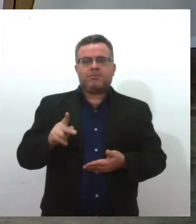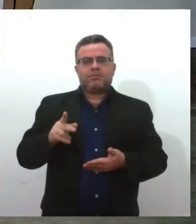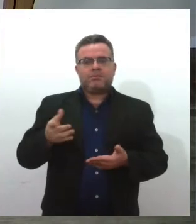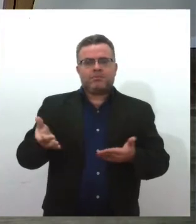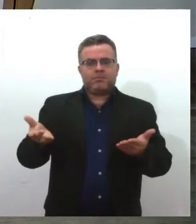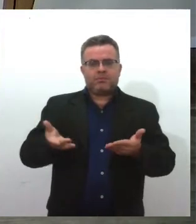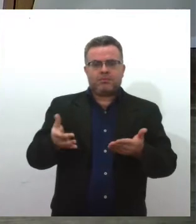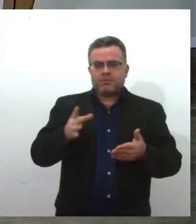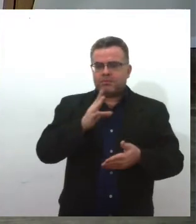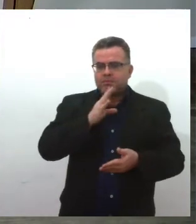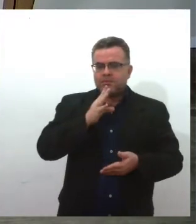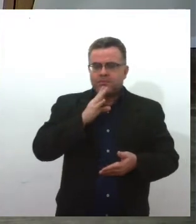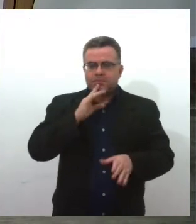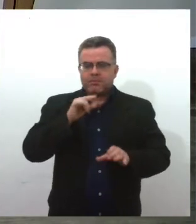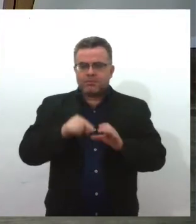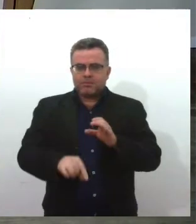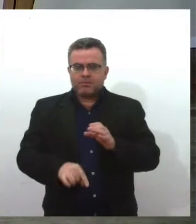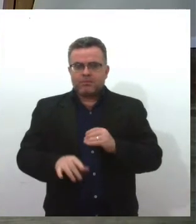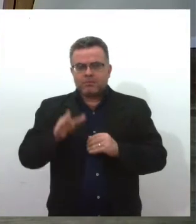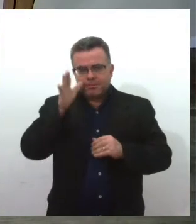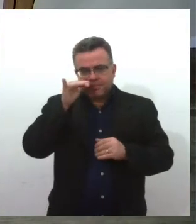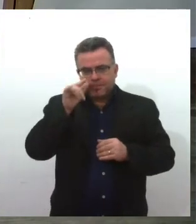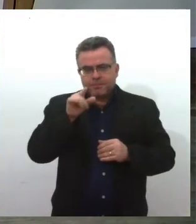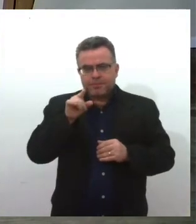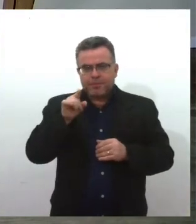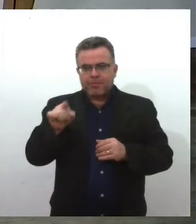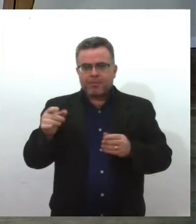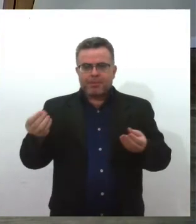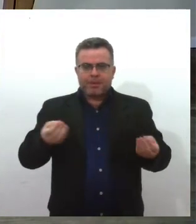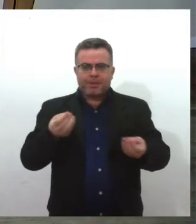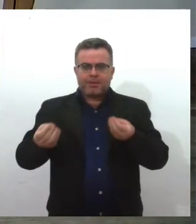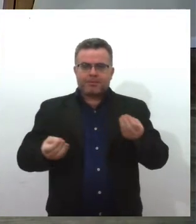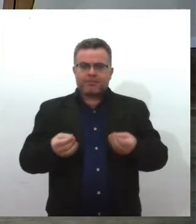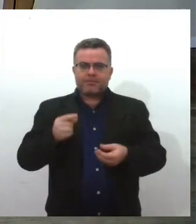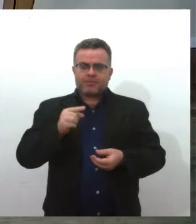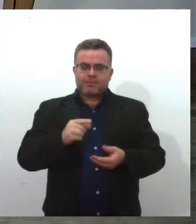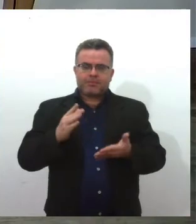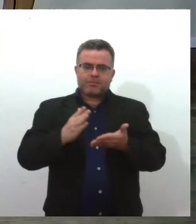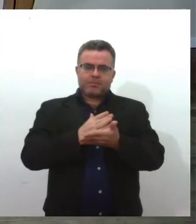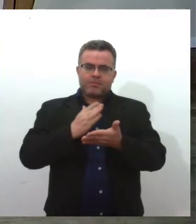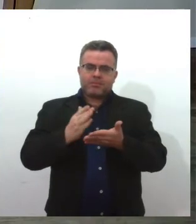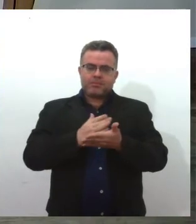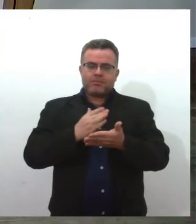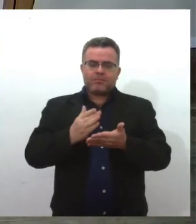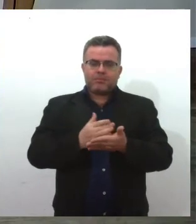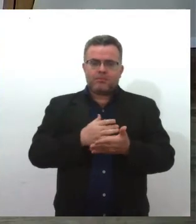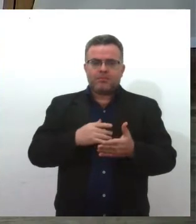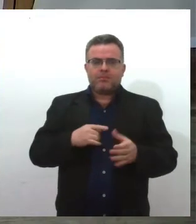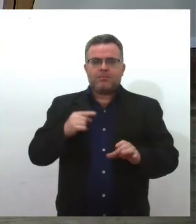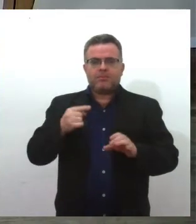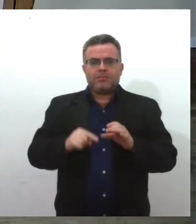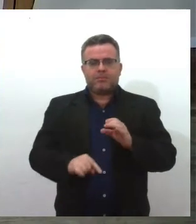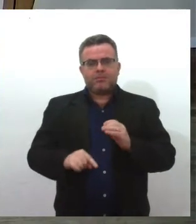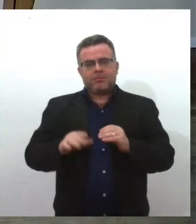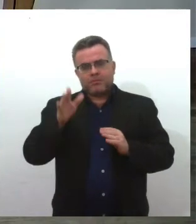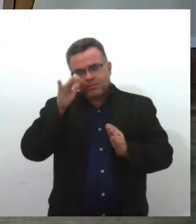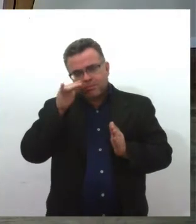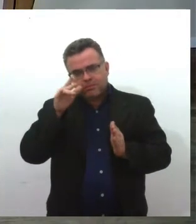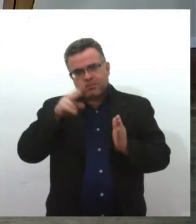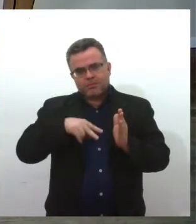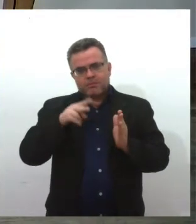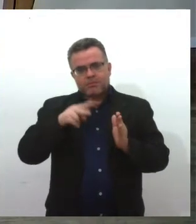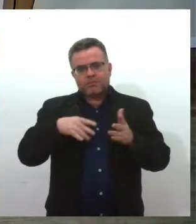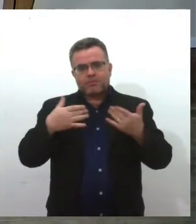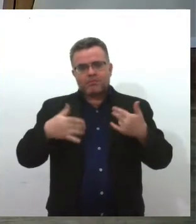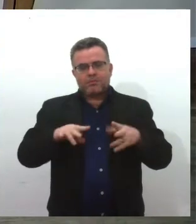conheceu um pouquinho mais sobre a história dela, mas eu queria agora adentrar um pouquinho ao livro, ao livro propriamente dito, que se